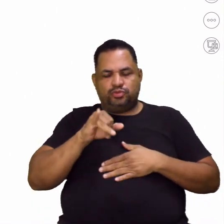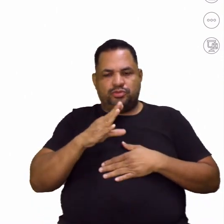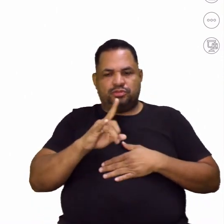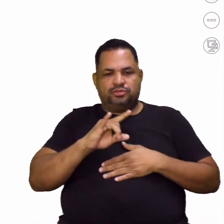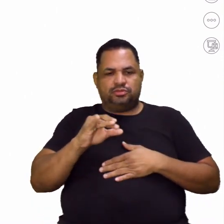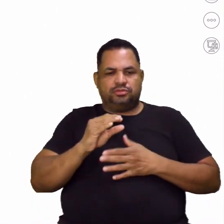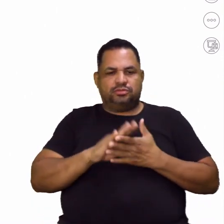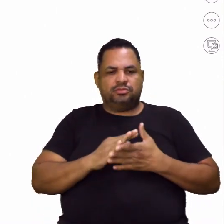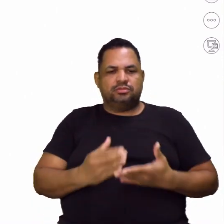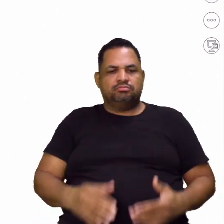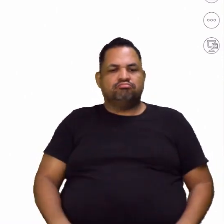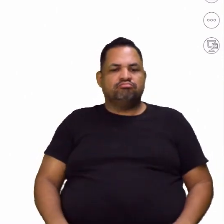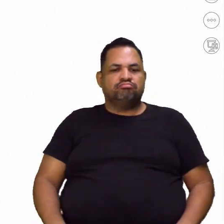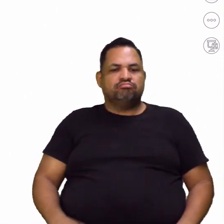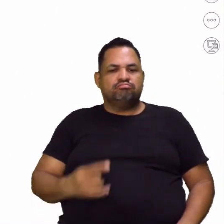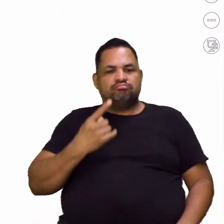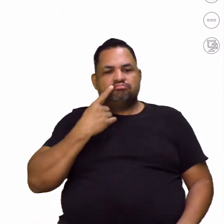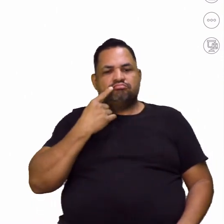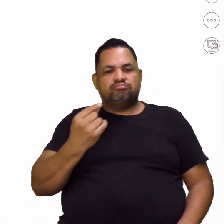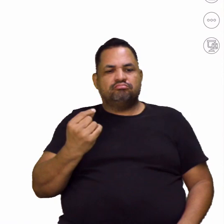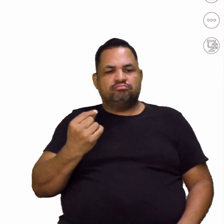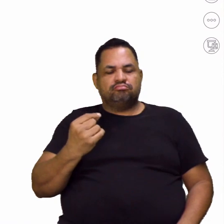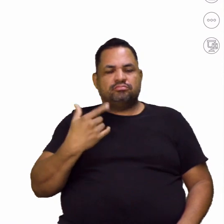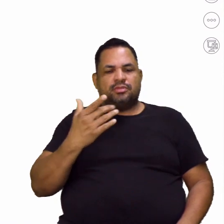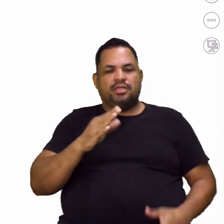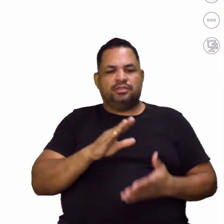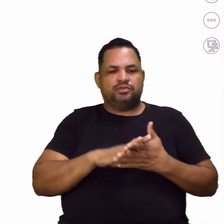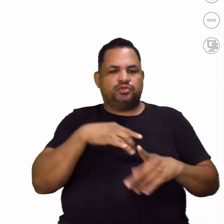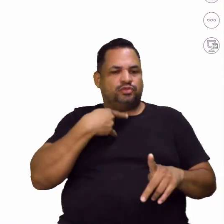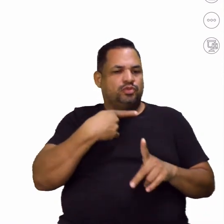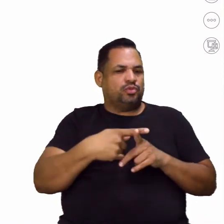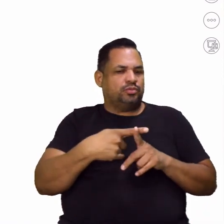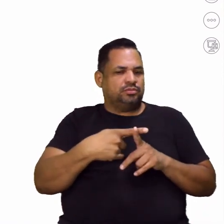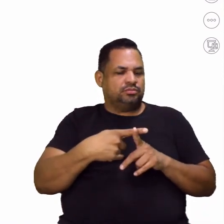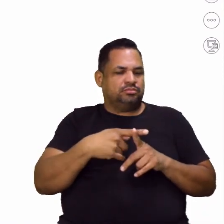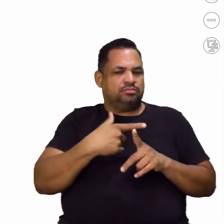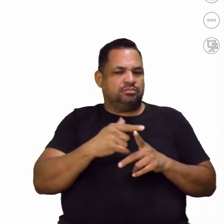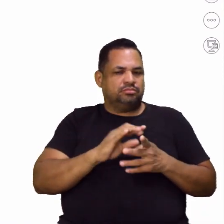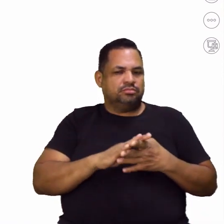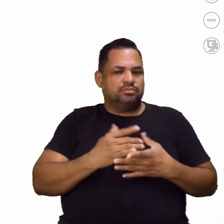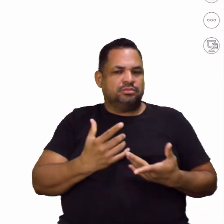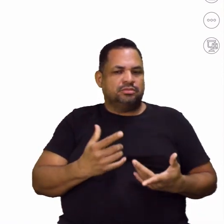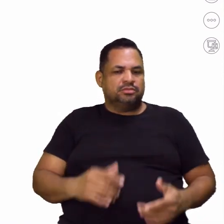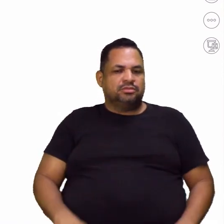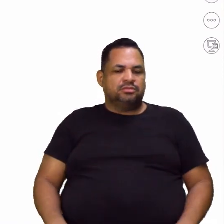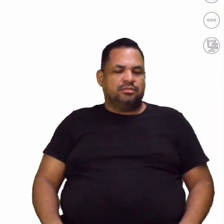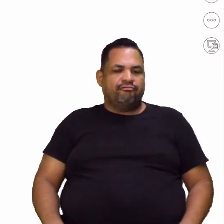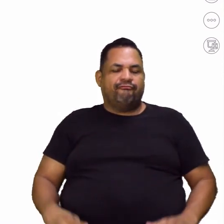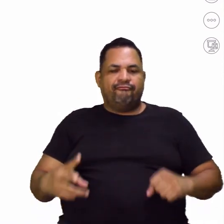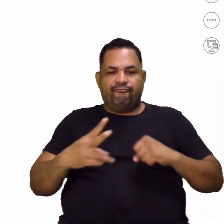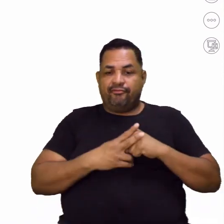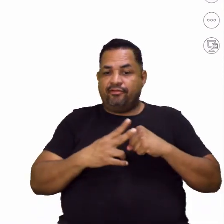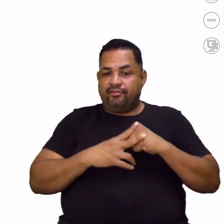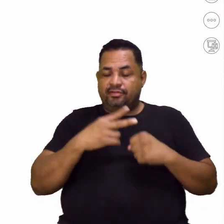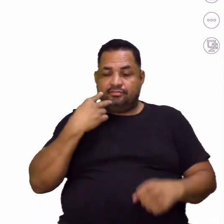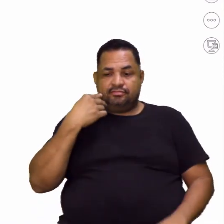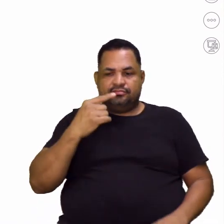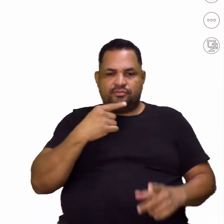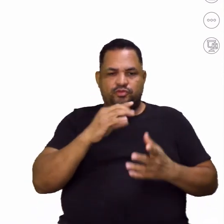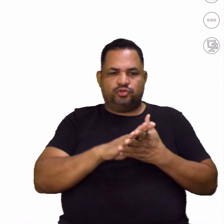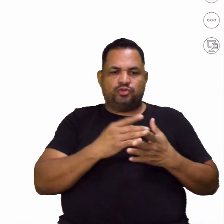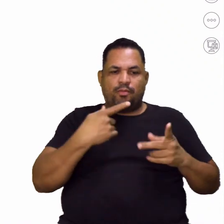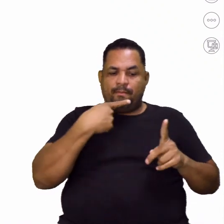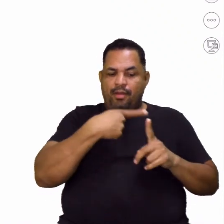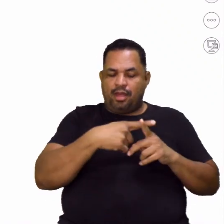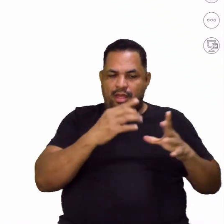E somem. De somar, que eles somem. E também, verbo. E somem. Que eles